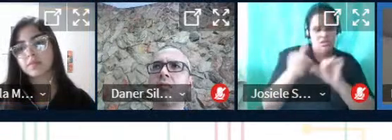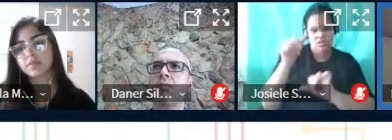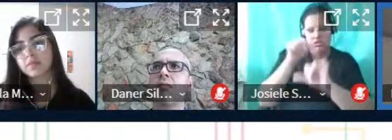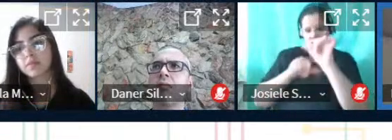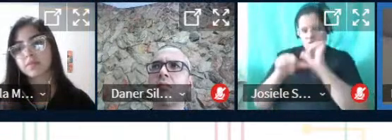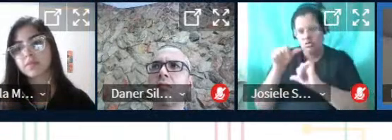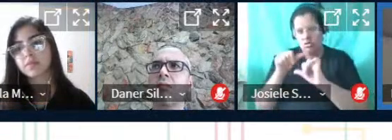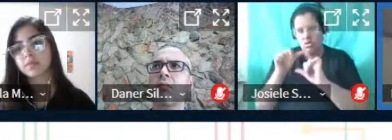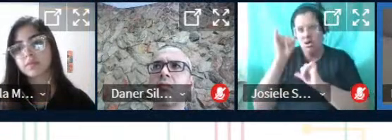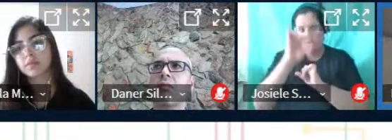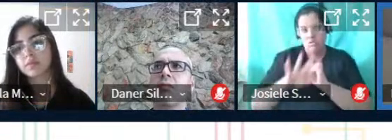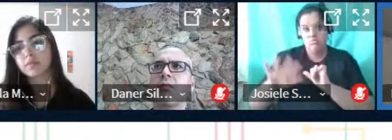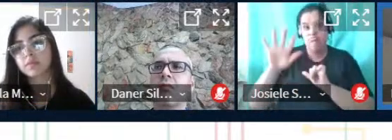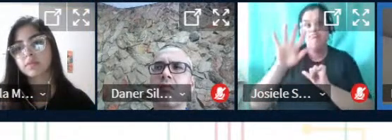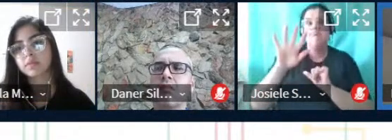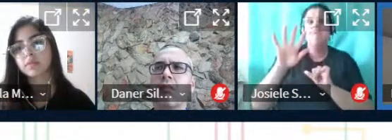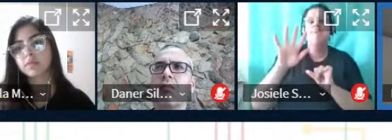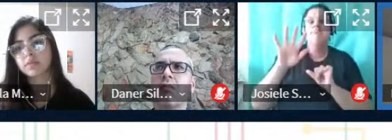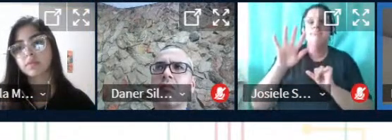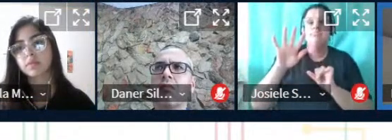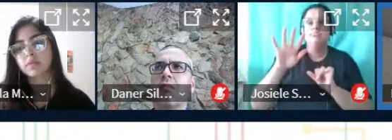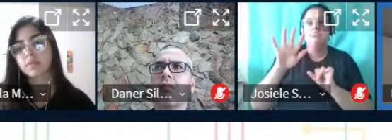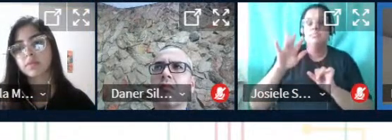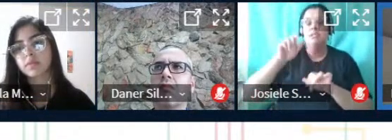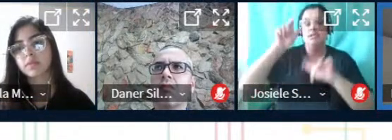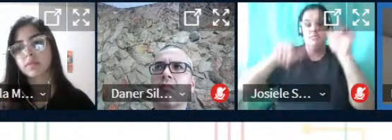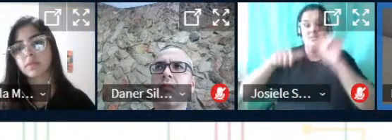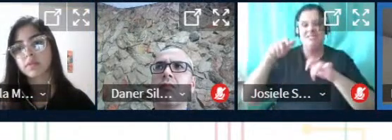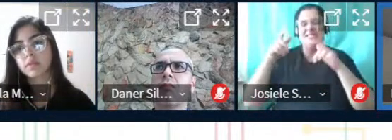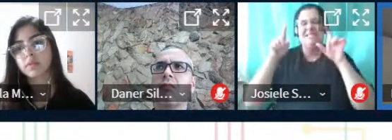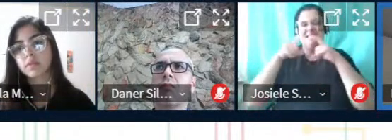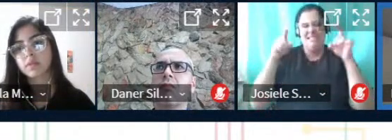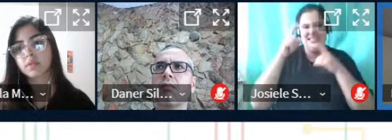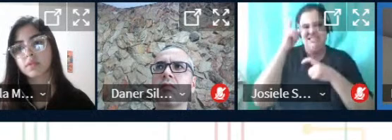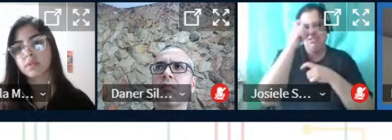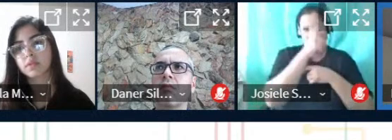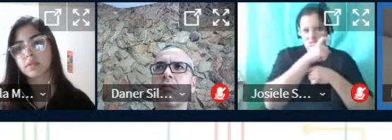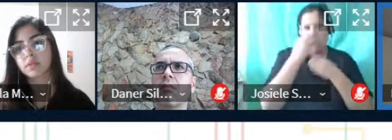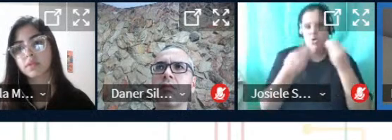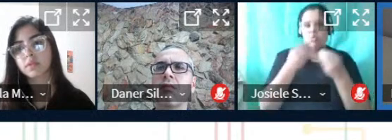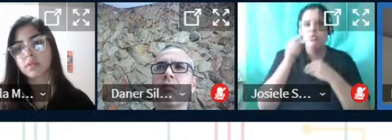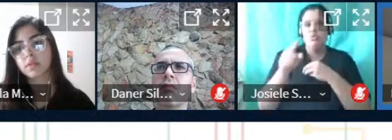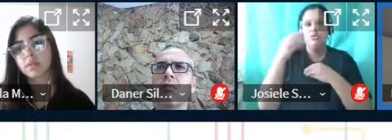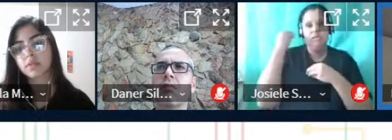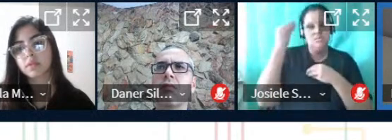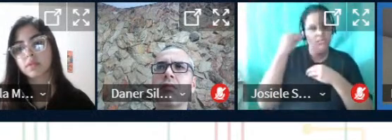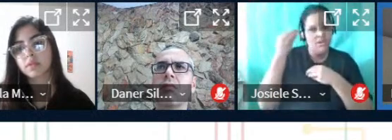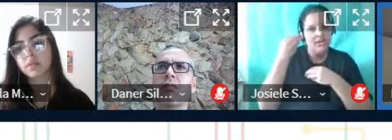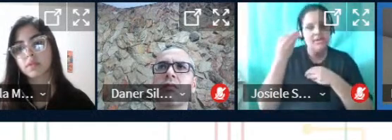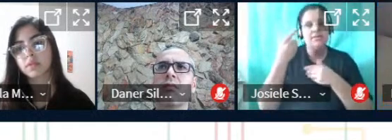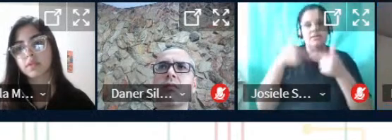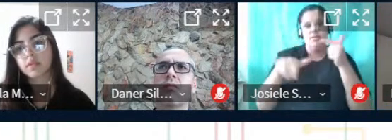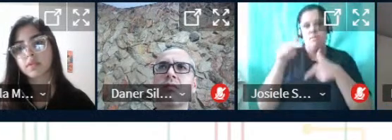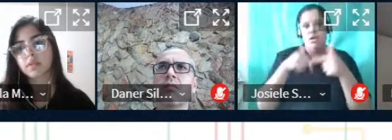imagem é algo às vezes que até o pessoal da computação tem dificuldade então queria ver como é que tá sendo a tua experiência nesse trabalho